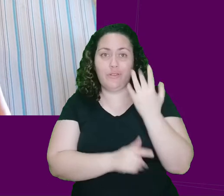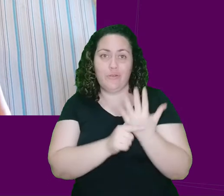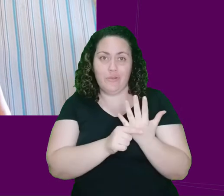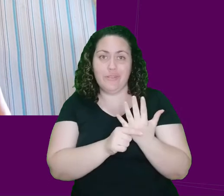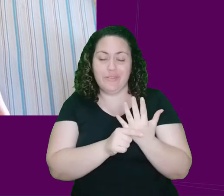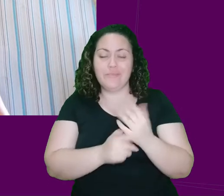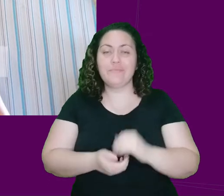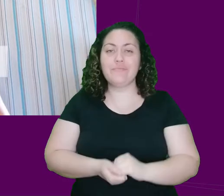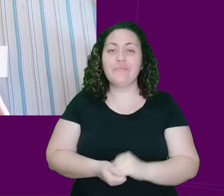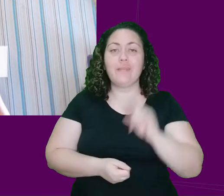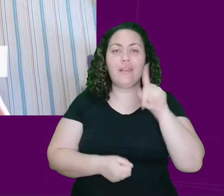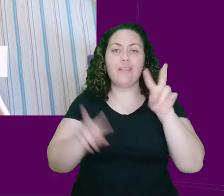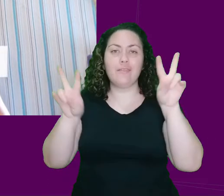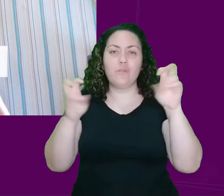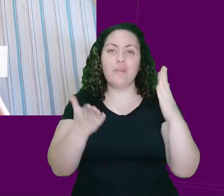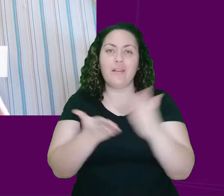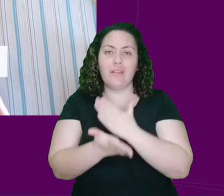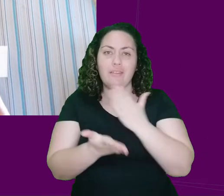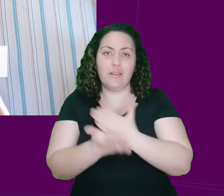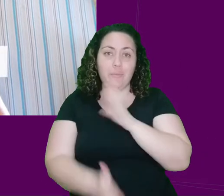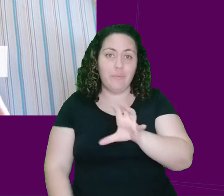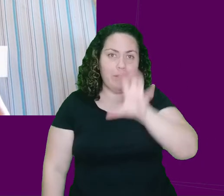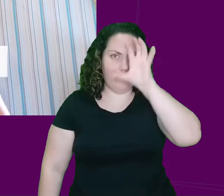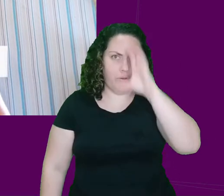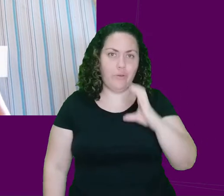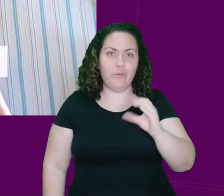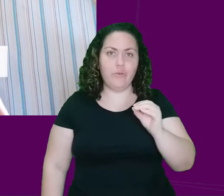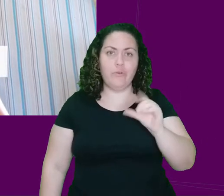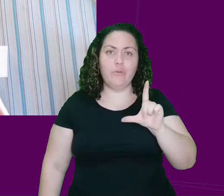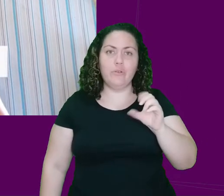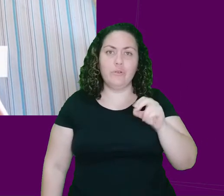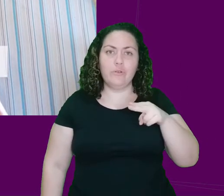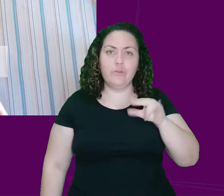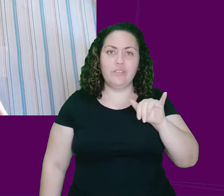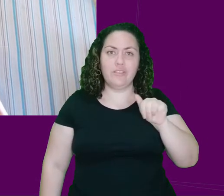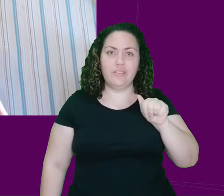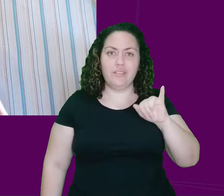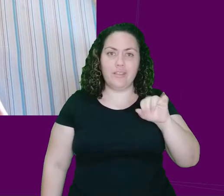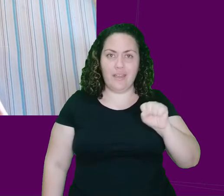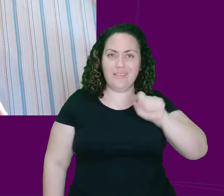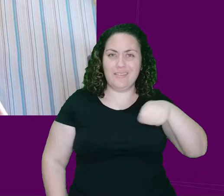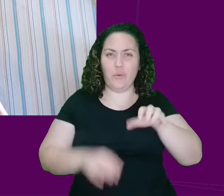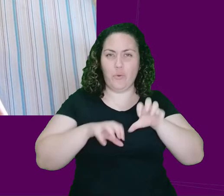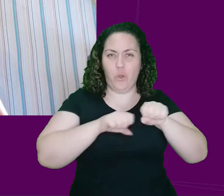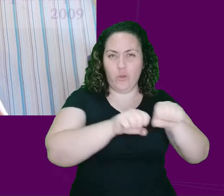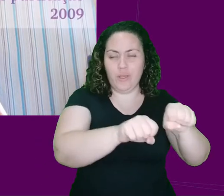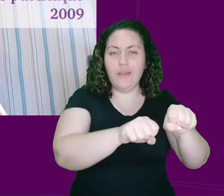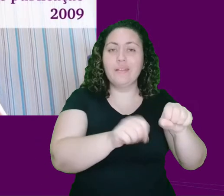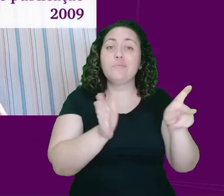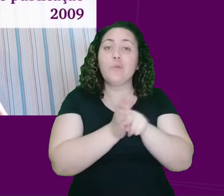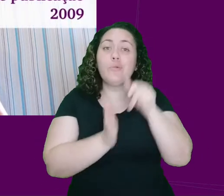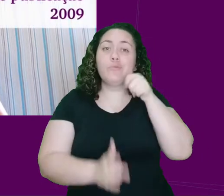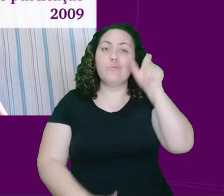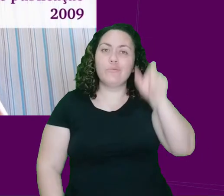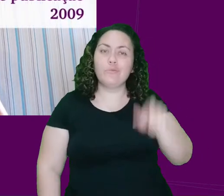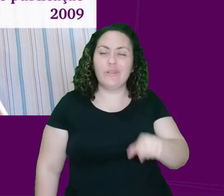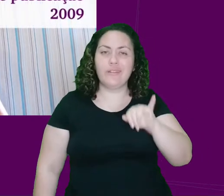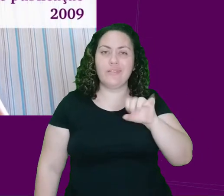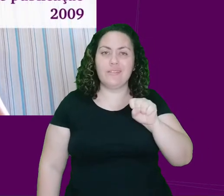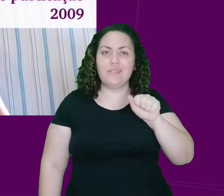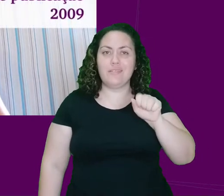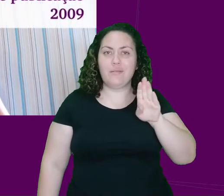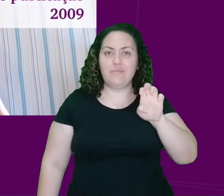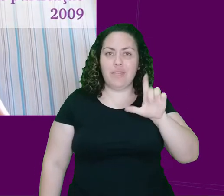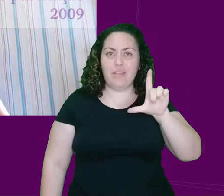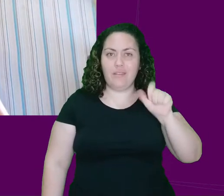URSS, que é o Caderno de Memórias Coloniais da Isabela Figueiredo. Então, esse é um livro que foi lançado em 2009